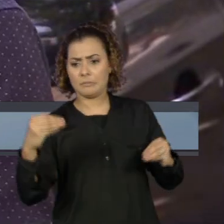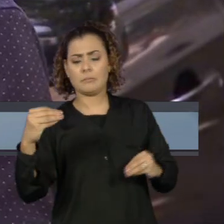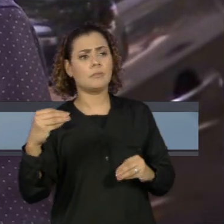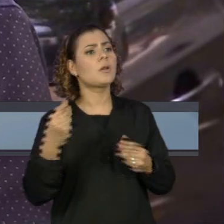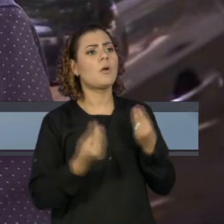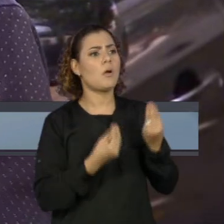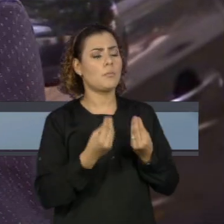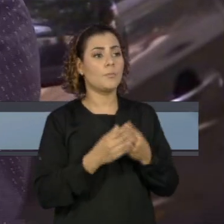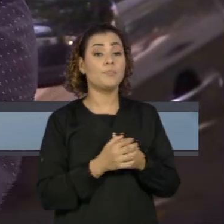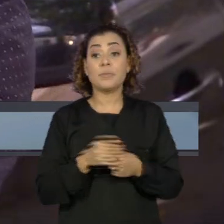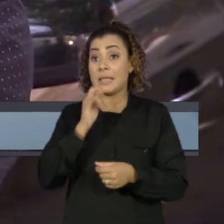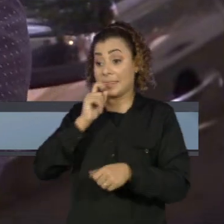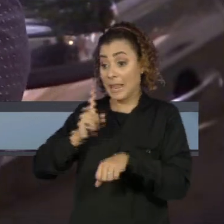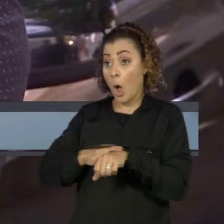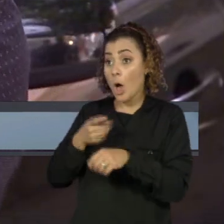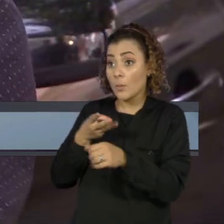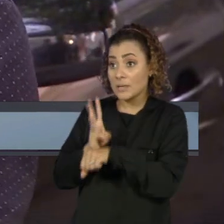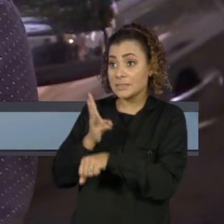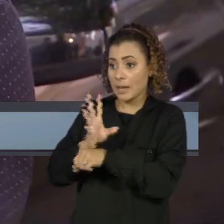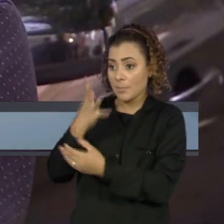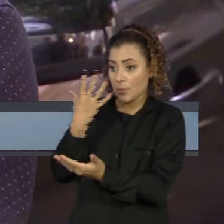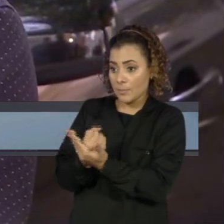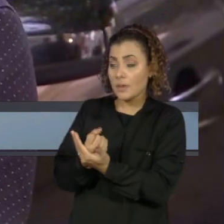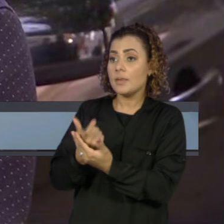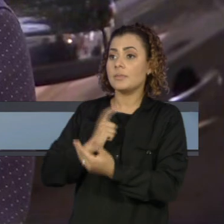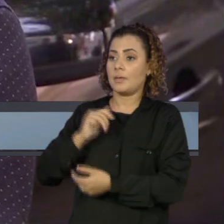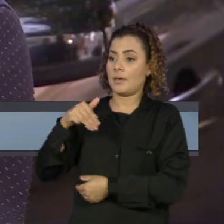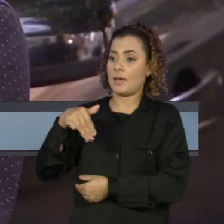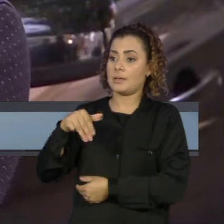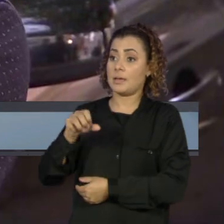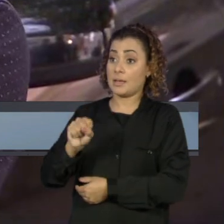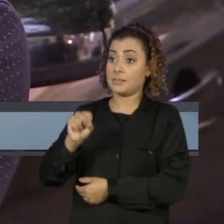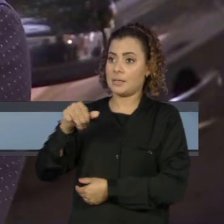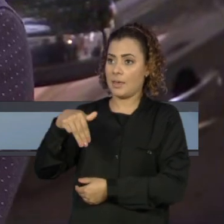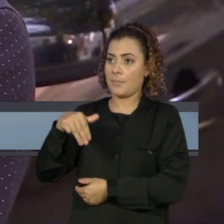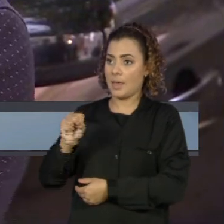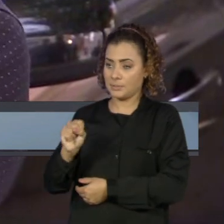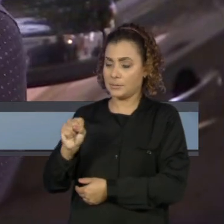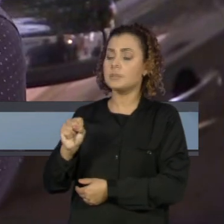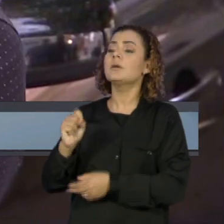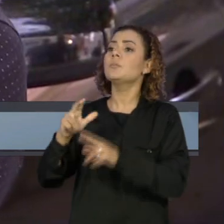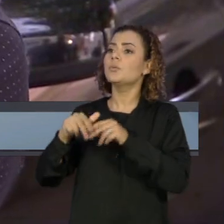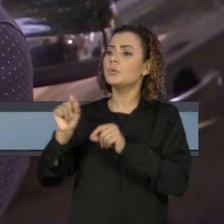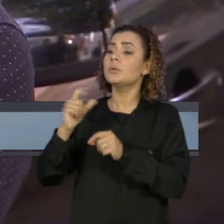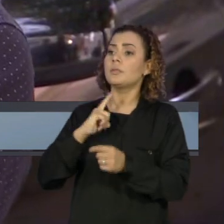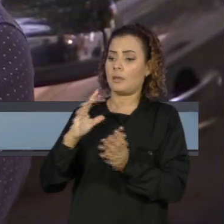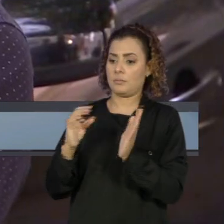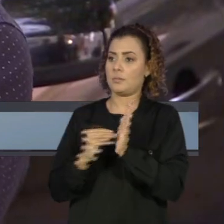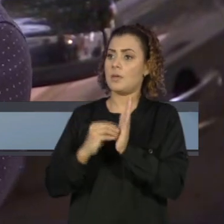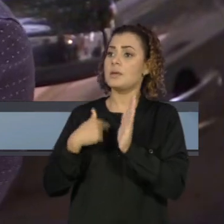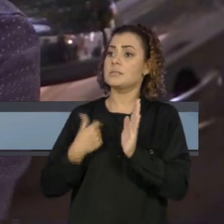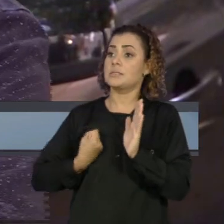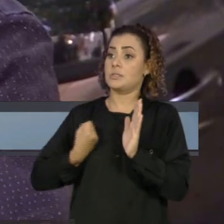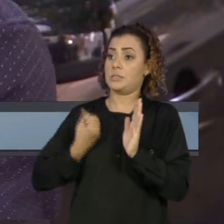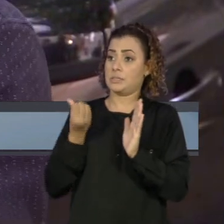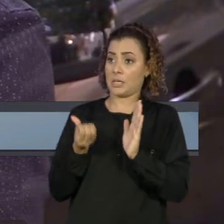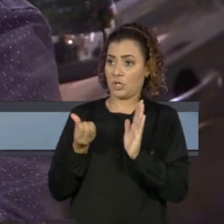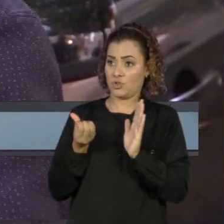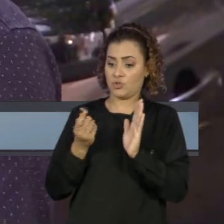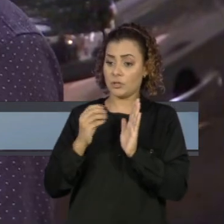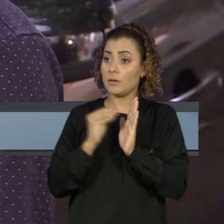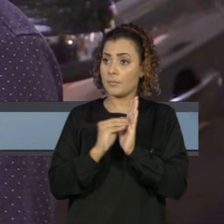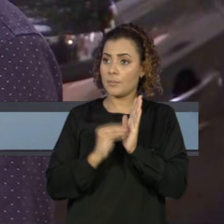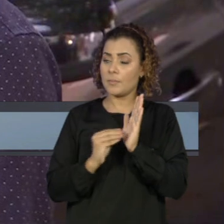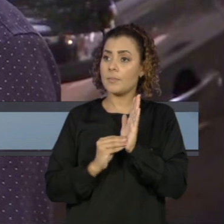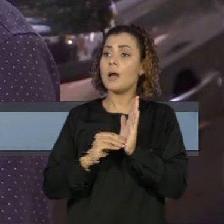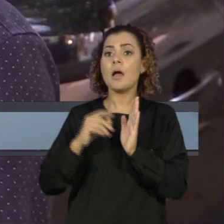de instalar o WhatsApp, ele faz o envio de um SMS. Esse SMS contém 6 dígitos e ele é